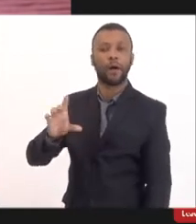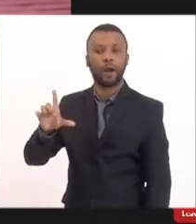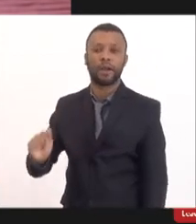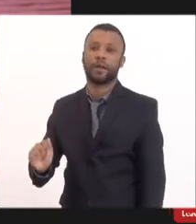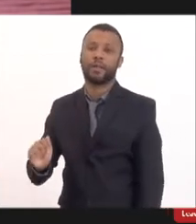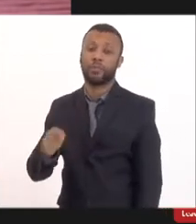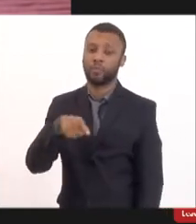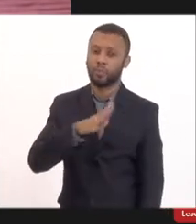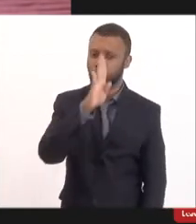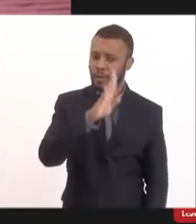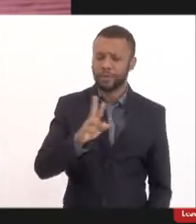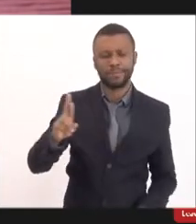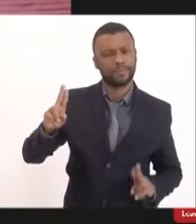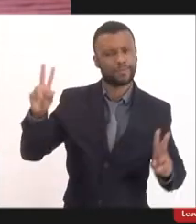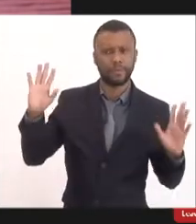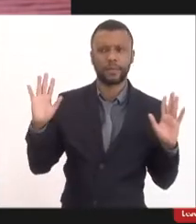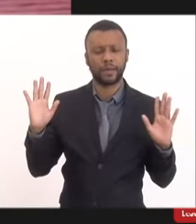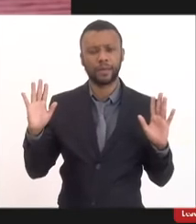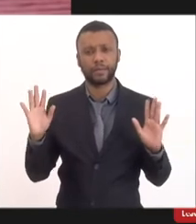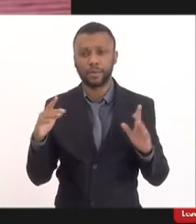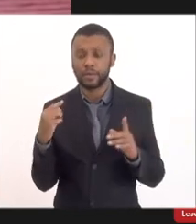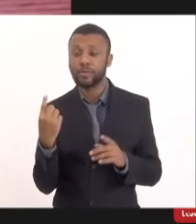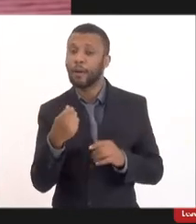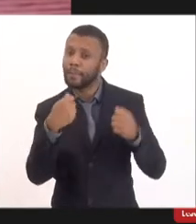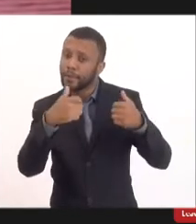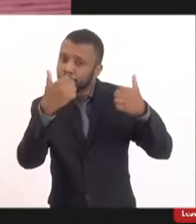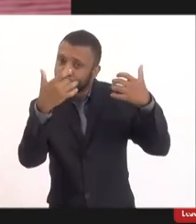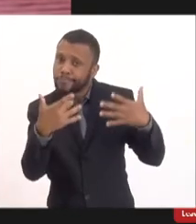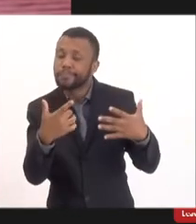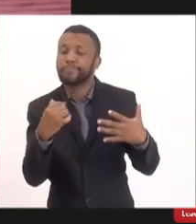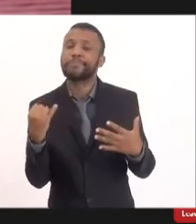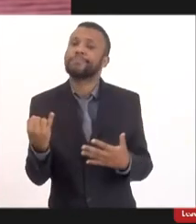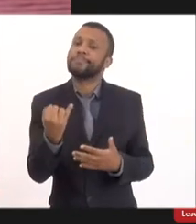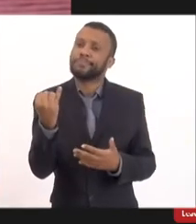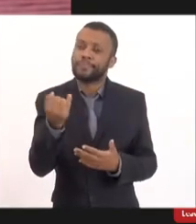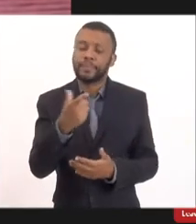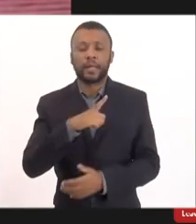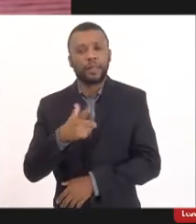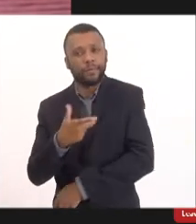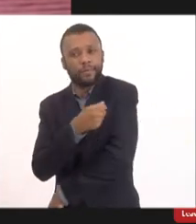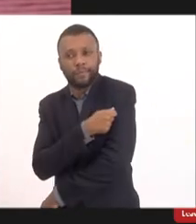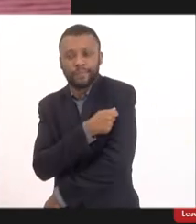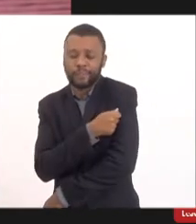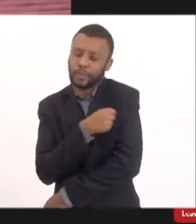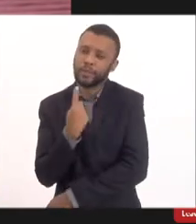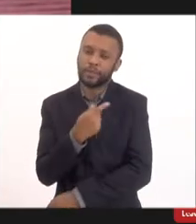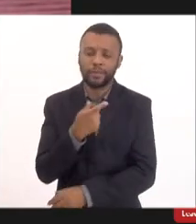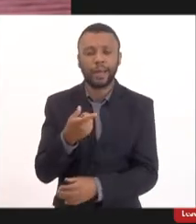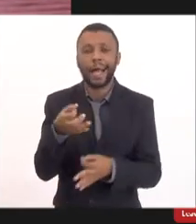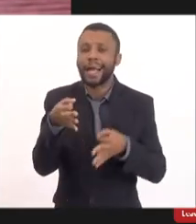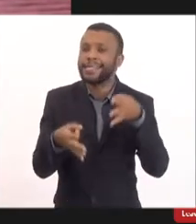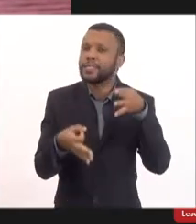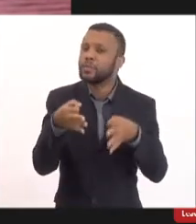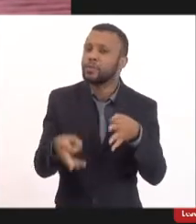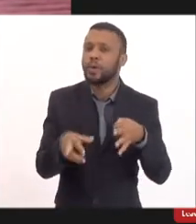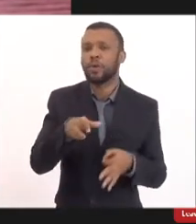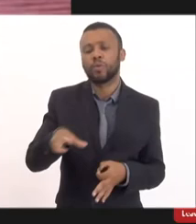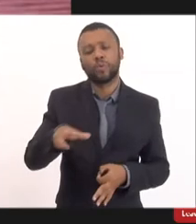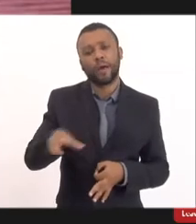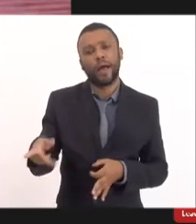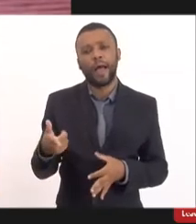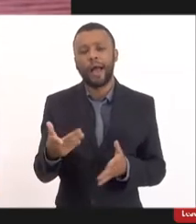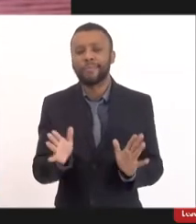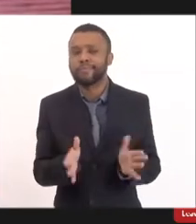sem ela a gente vai ficar sendo no mínimo injusto cometendo erros e fazendo com que algumas crianças evoluam mal